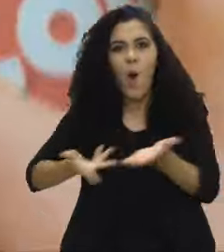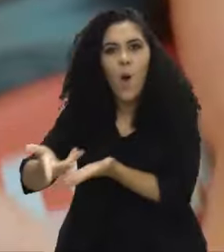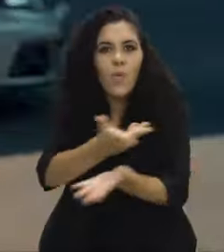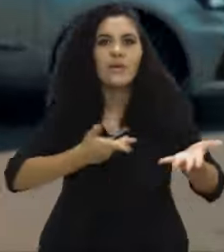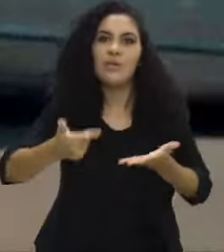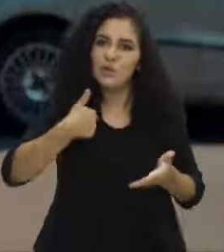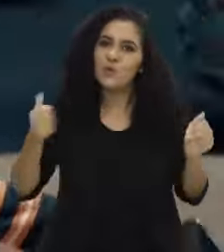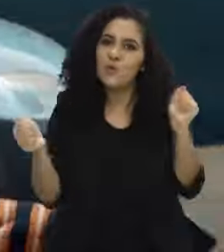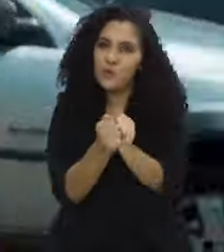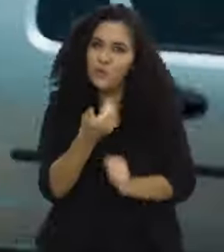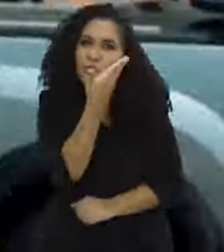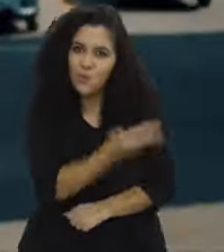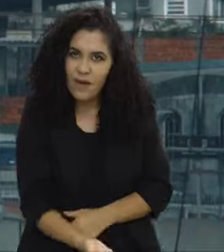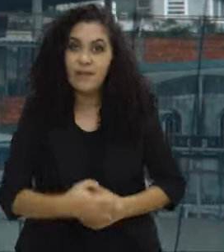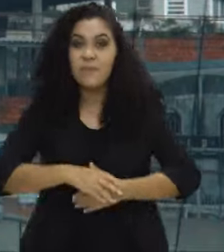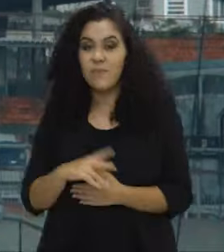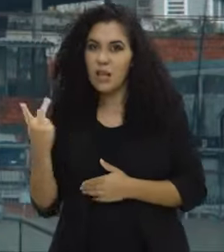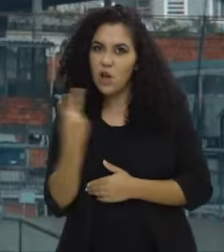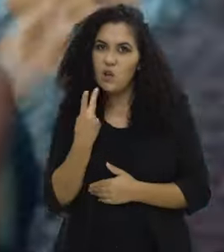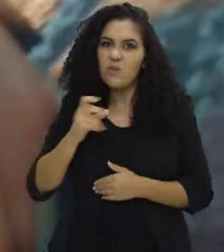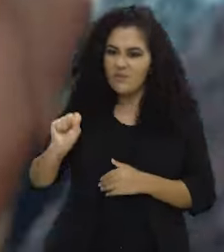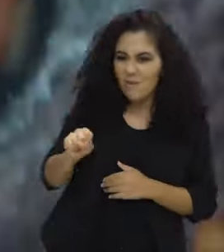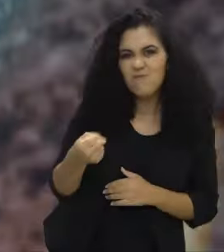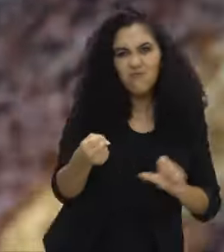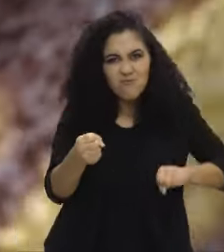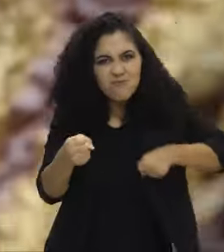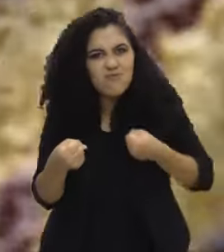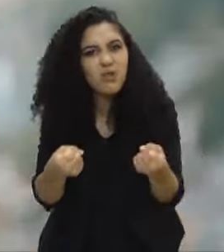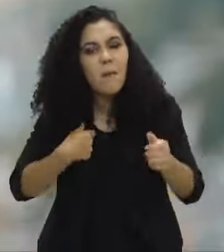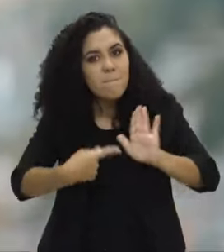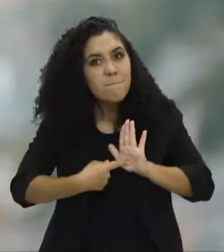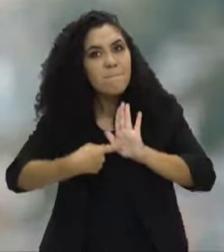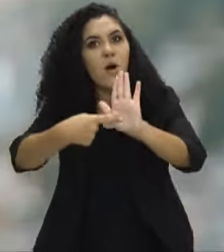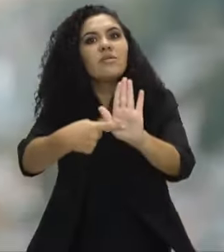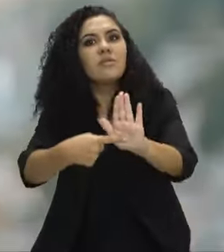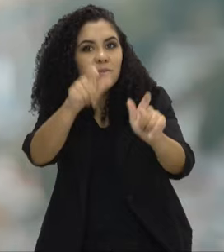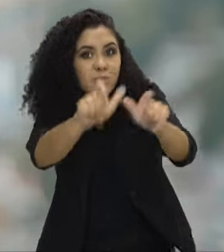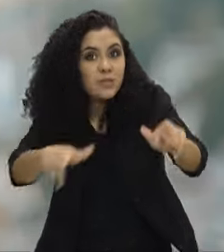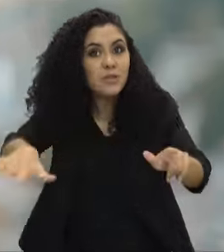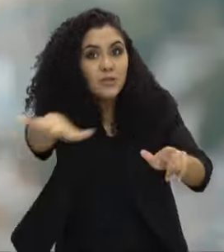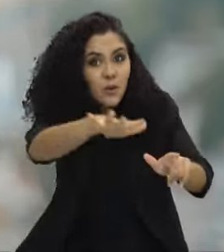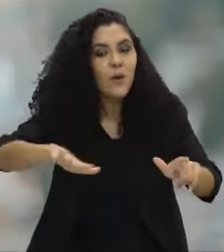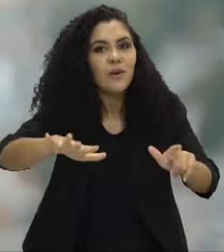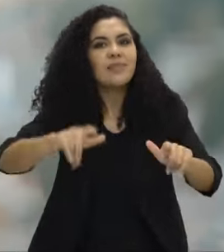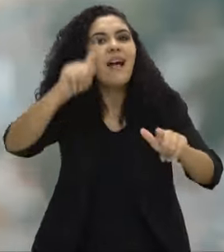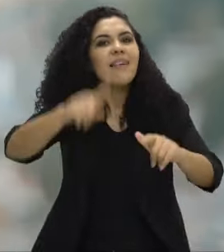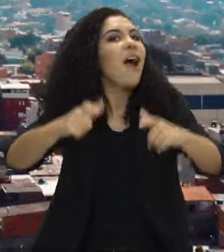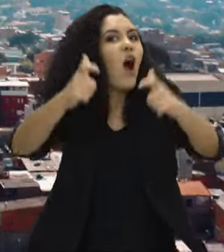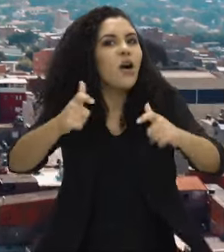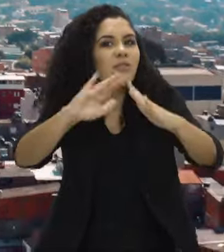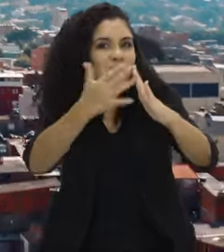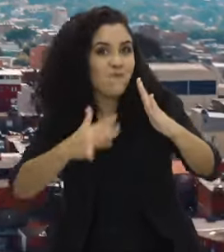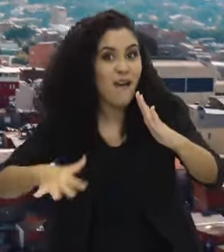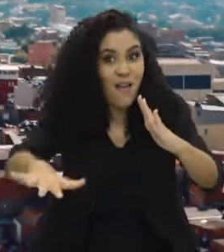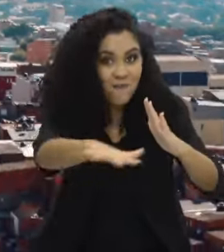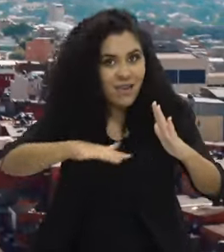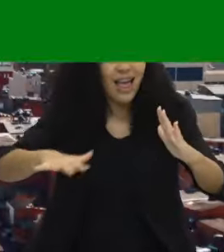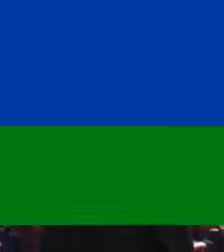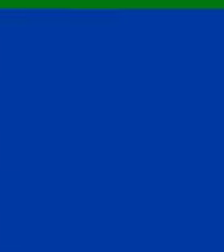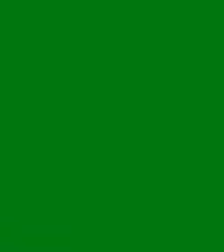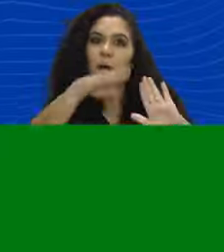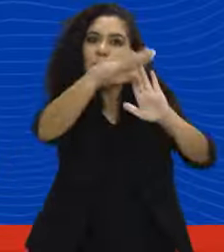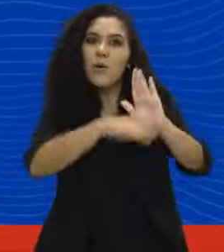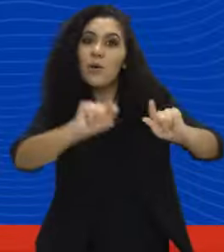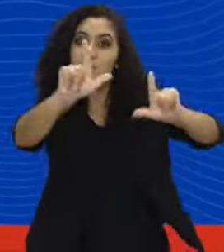Amo me comunicar e tô com a Martina nessa. A gente vai unir forças e falar com uma galera que saiu do mesmo lugar que nós. A favela.